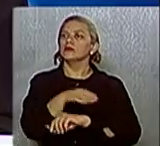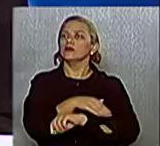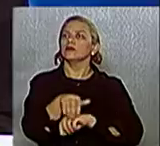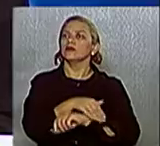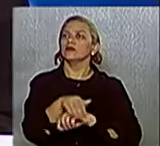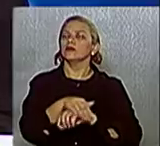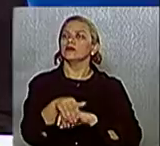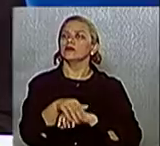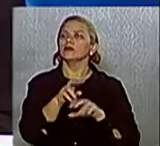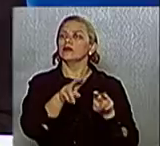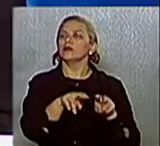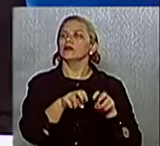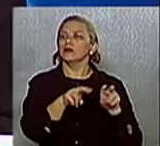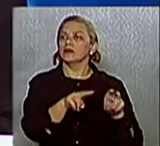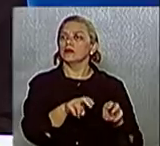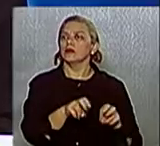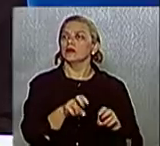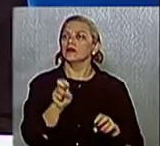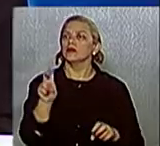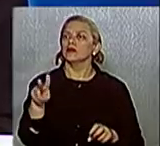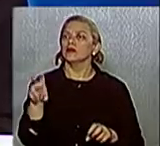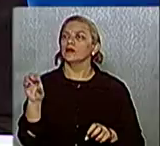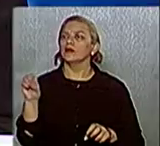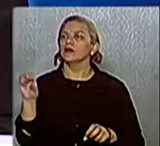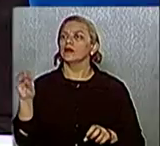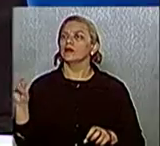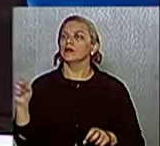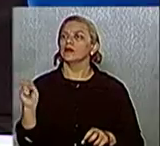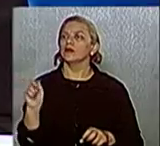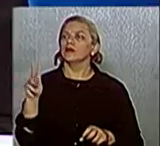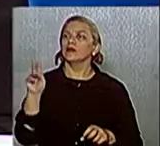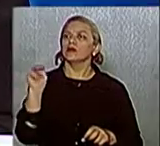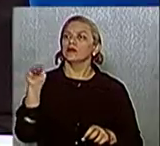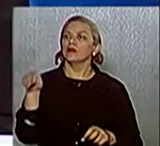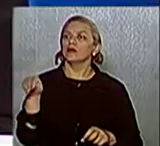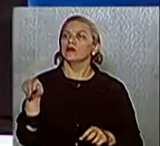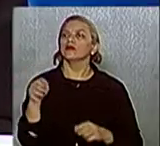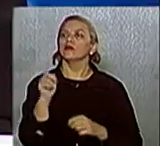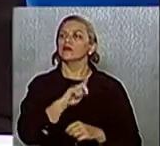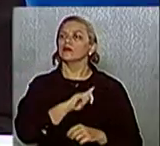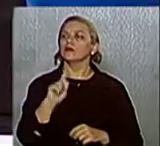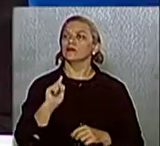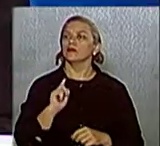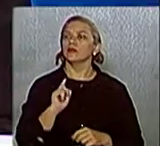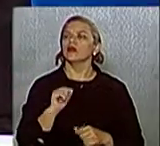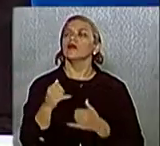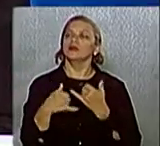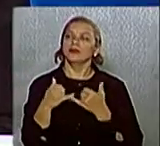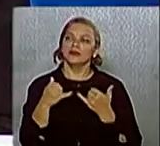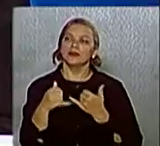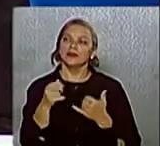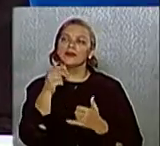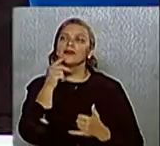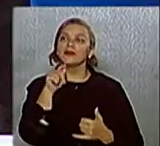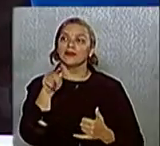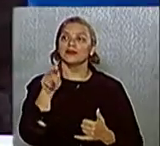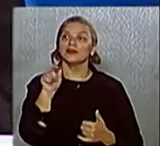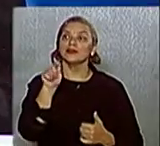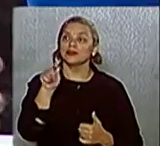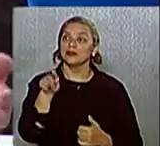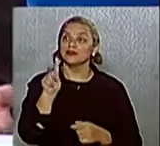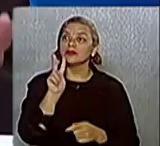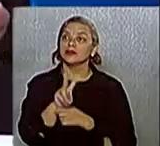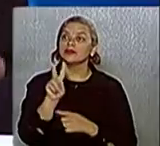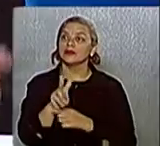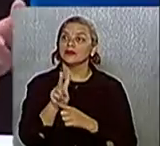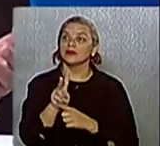Guaratinguetá e nós temos um secretário que teve formação em Israel. Eu até brinquei com ele. Eu disse, Paulo de Barros, se você cuidou do deserto, você é